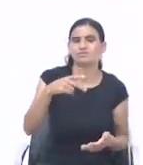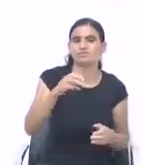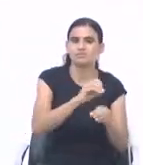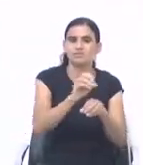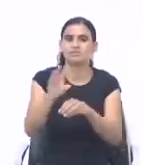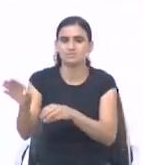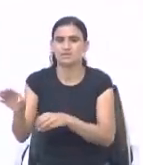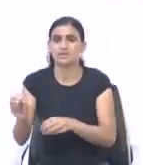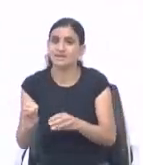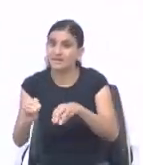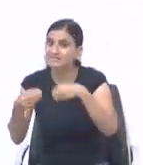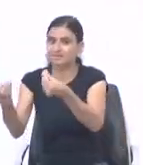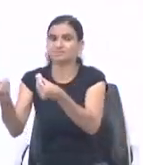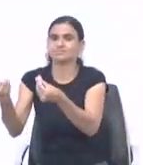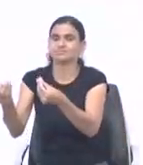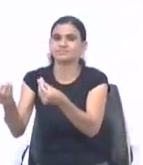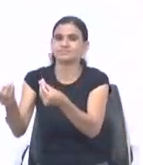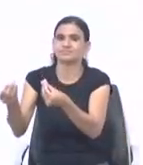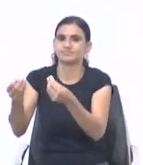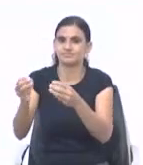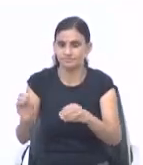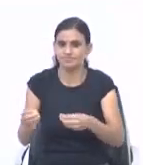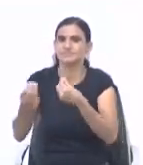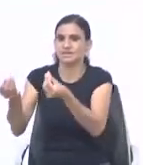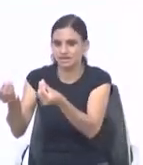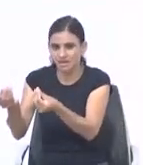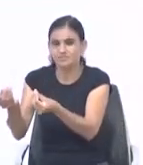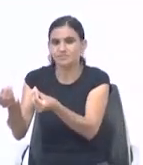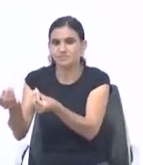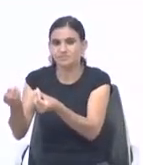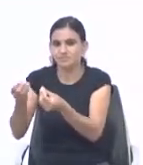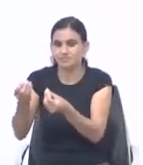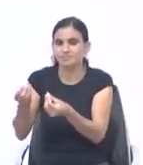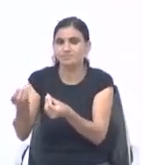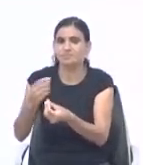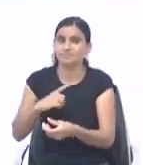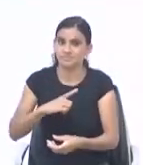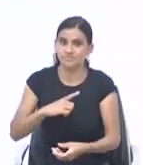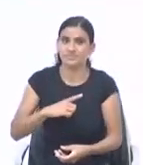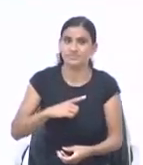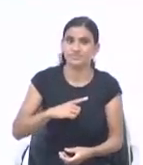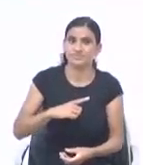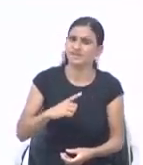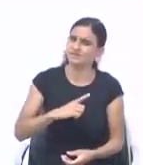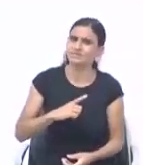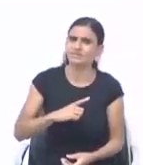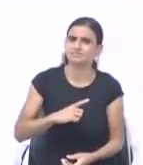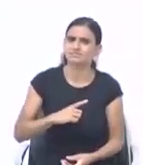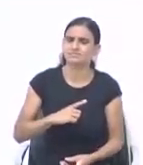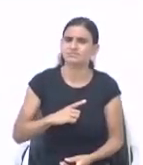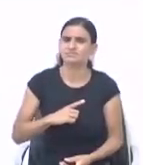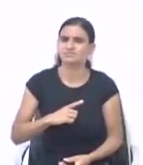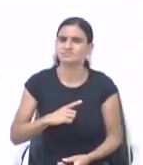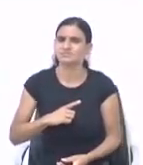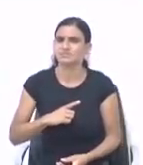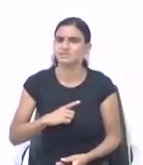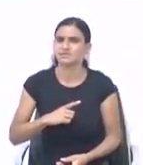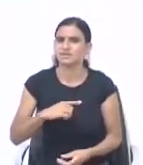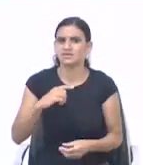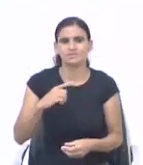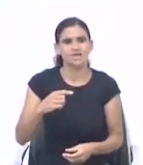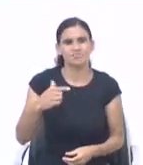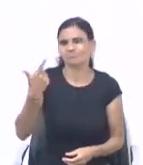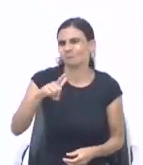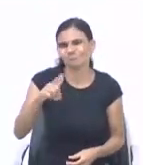ele acrescenta mais. Por quê? Quem mais semeia, mais, mais ele colhe. Mas quem retém até o que é